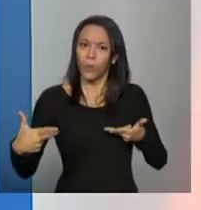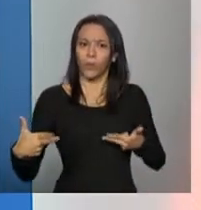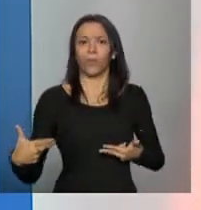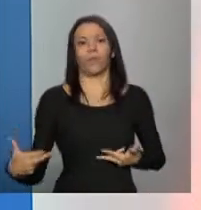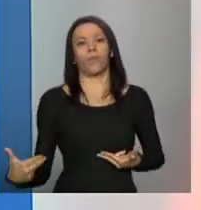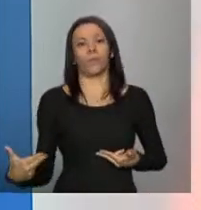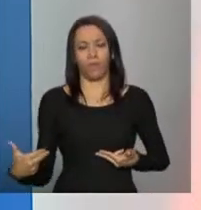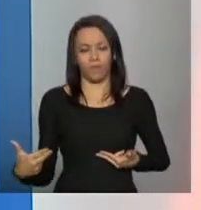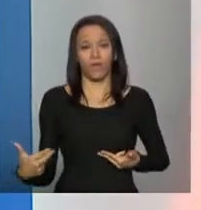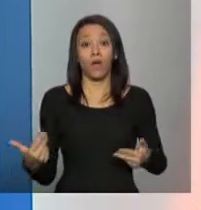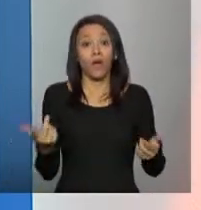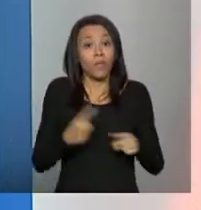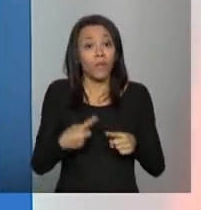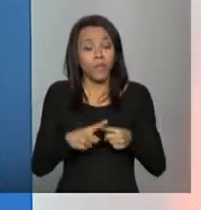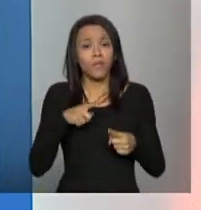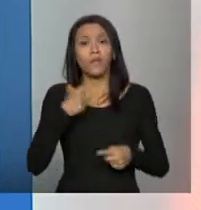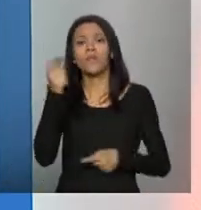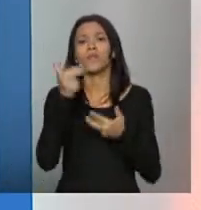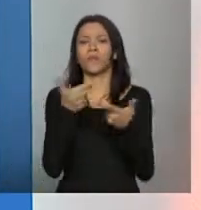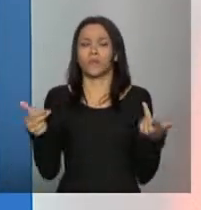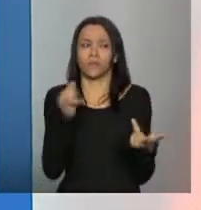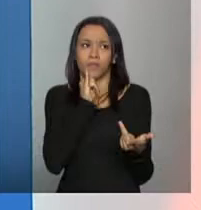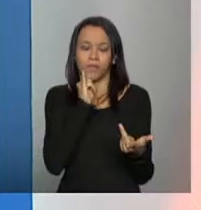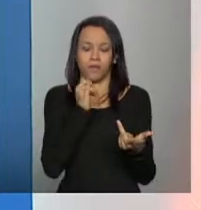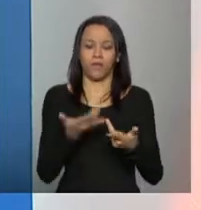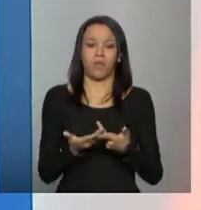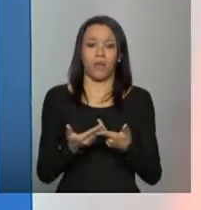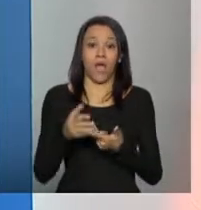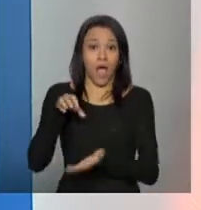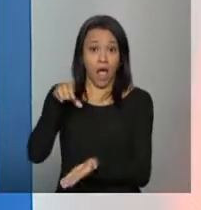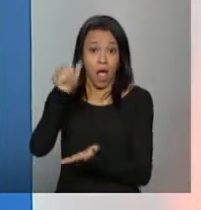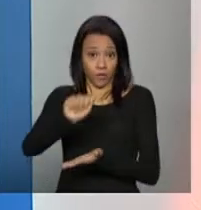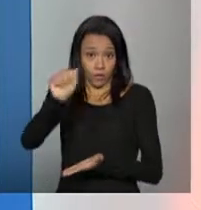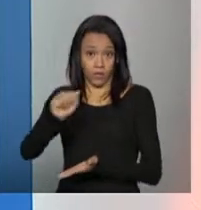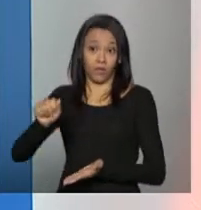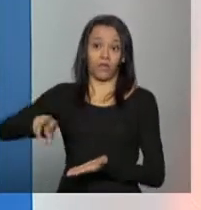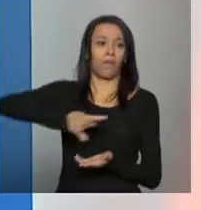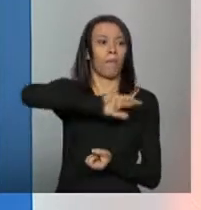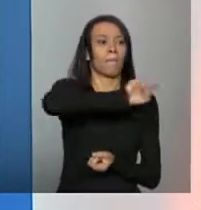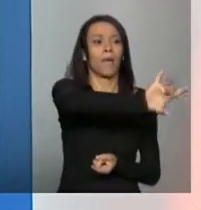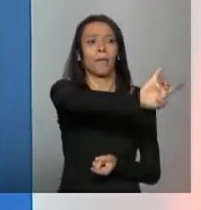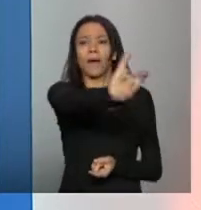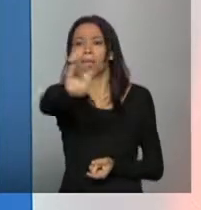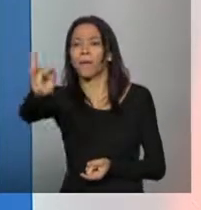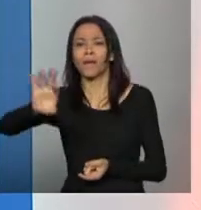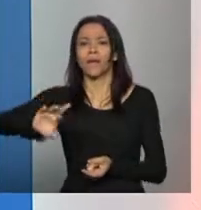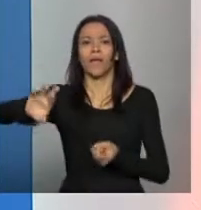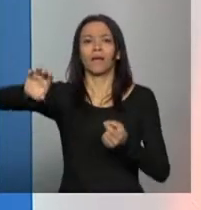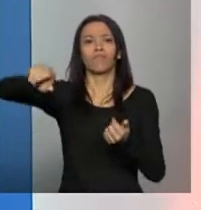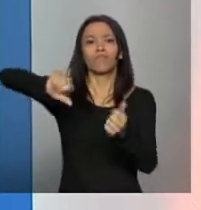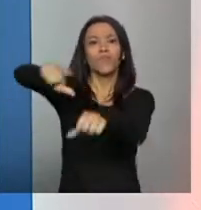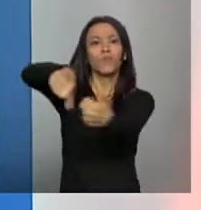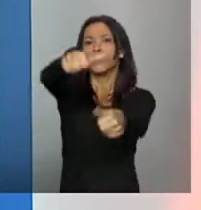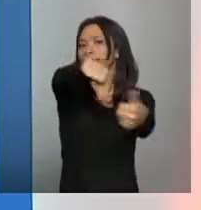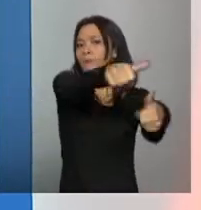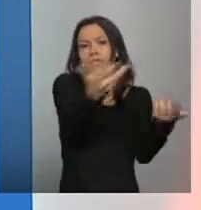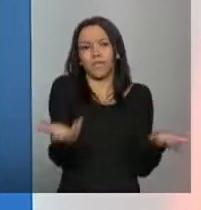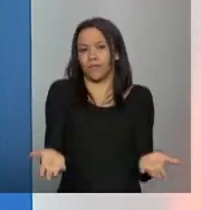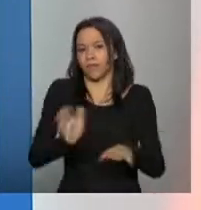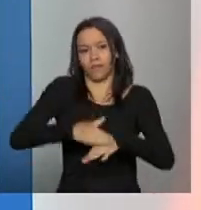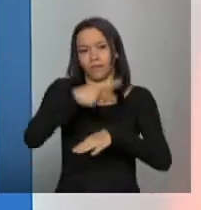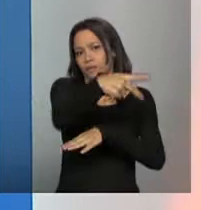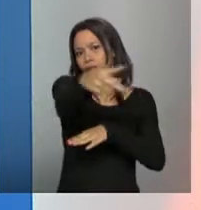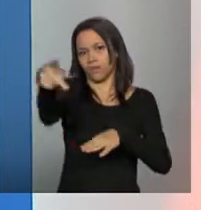conselho tem, porque tem uma outra coisa, Carla, é que as entidades, elas são dinâmicas, essa coisa da inscrição das entidades, a atuação